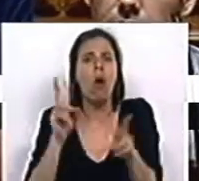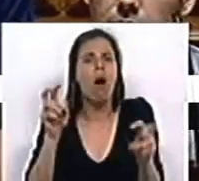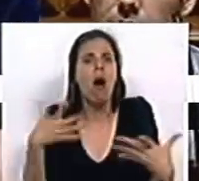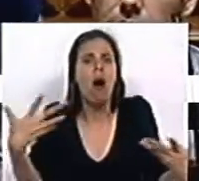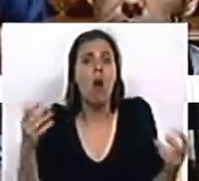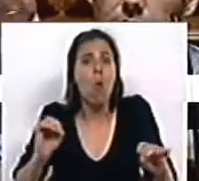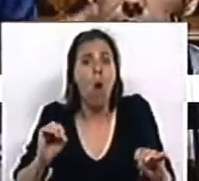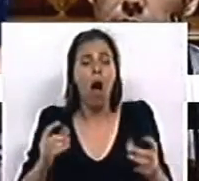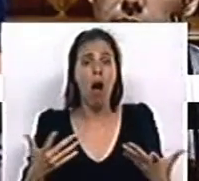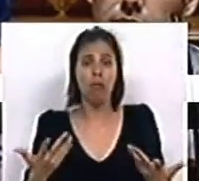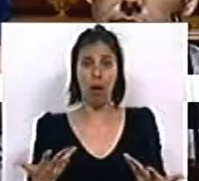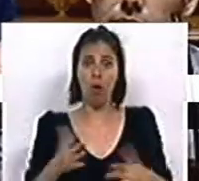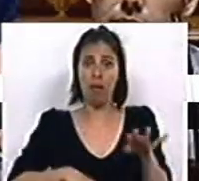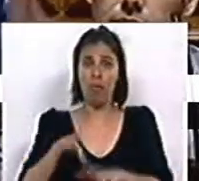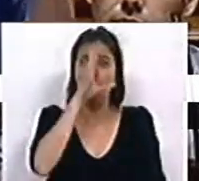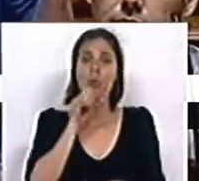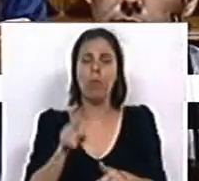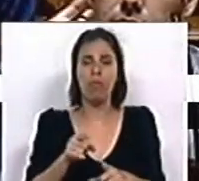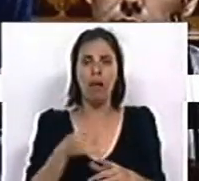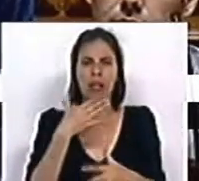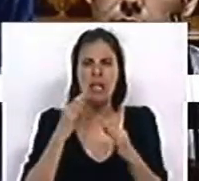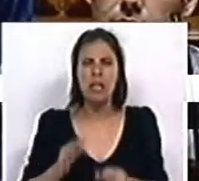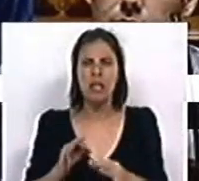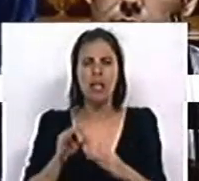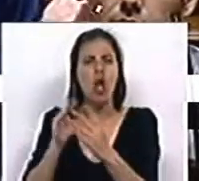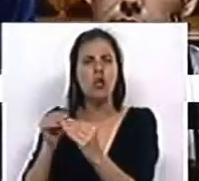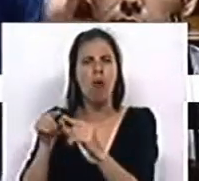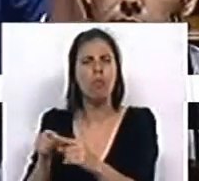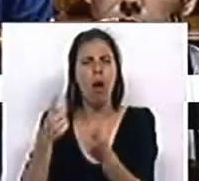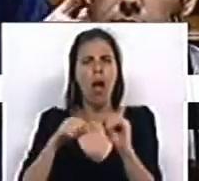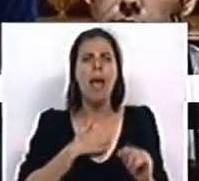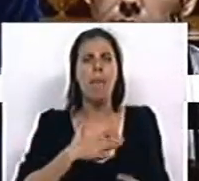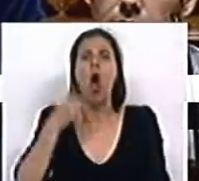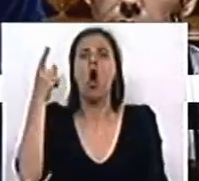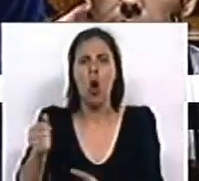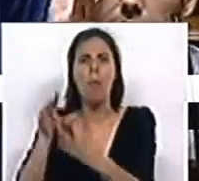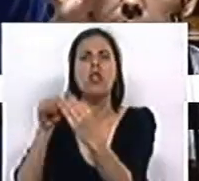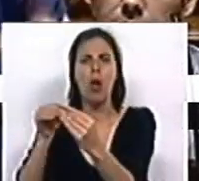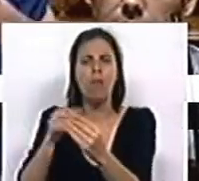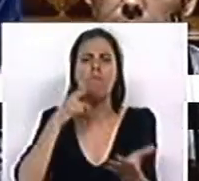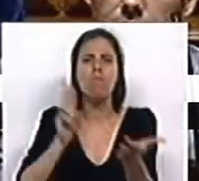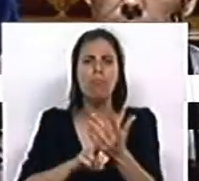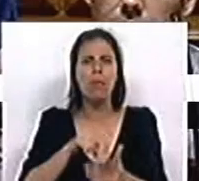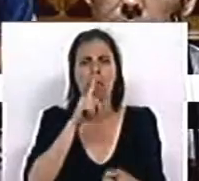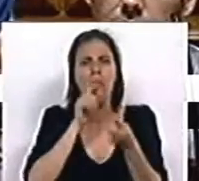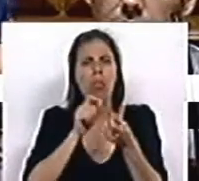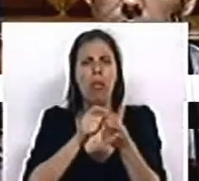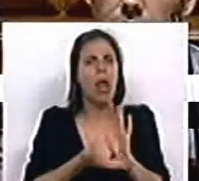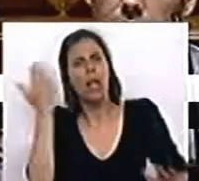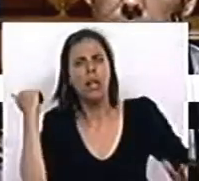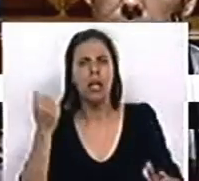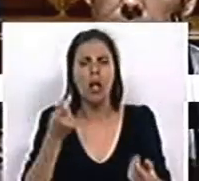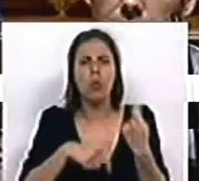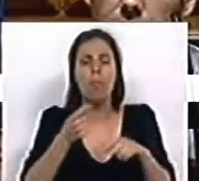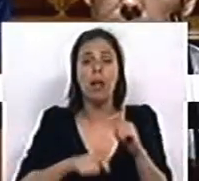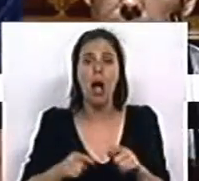a chamar. Há recente atuação do Governo, em que certificam software, as empresas compram o software e passado meia dúzia de dias tiram o